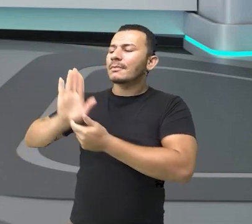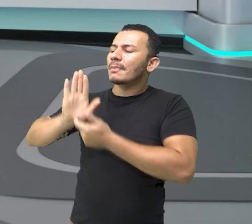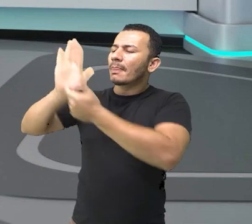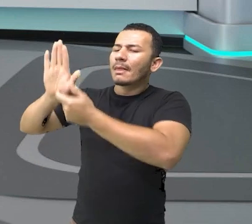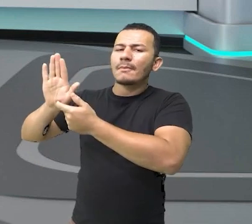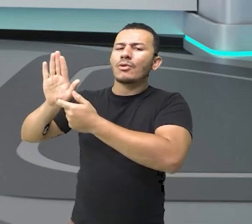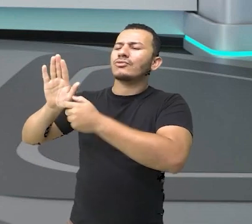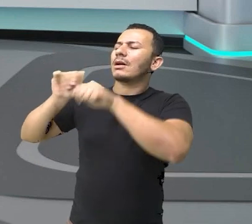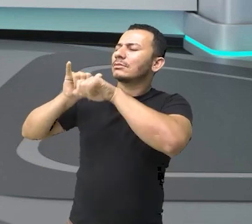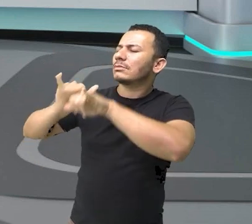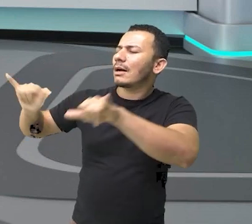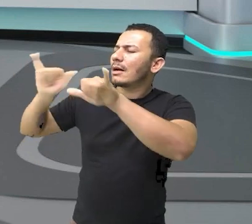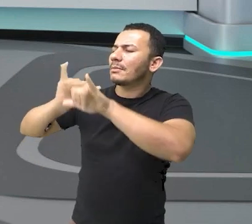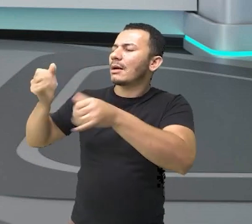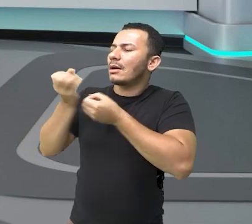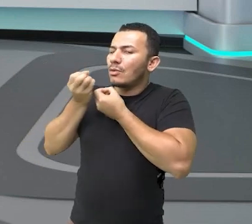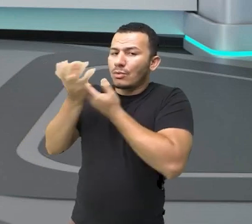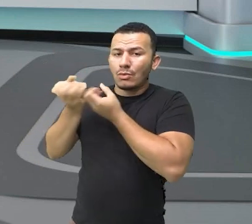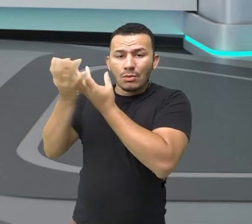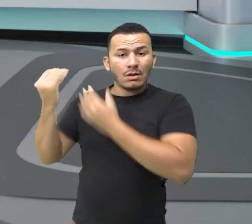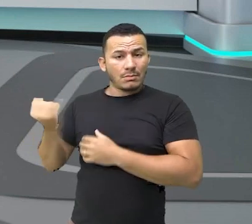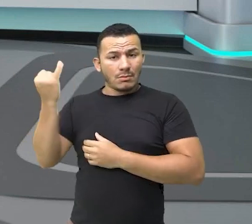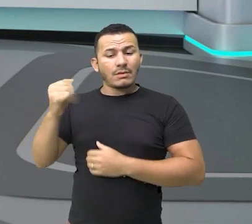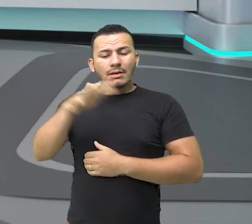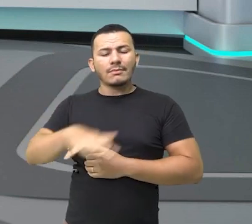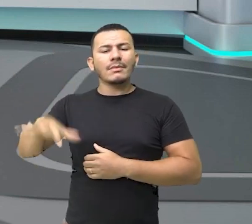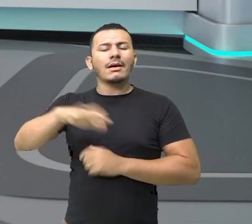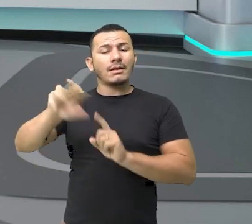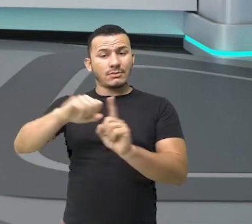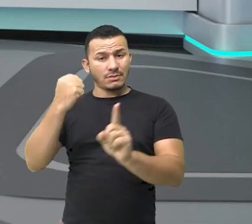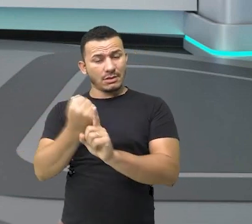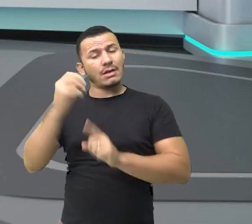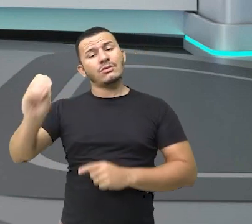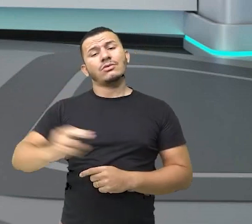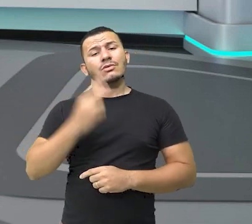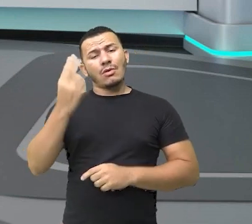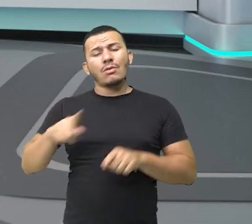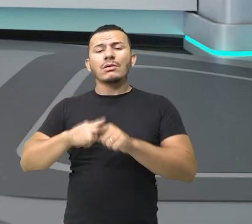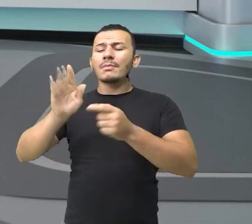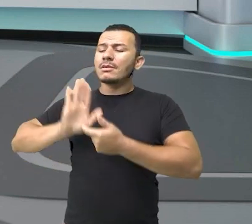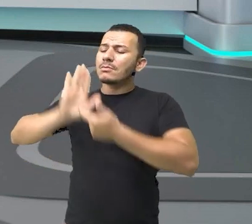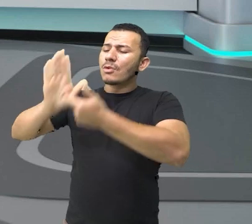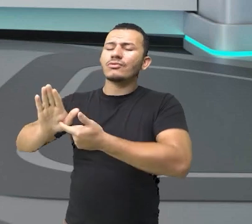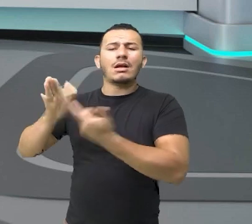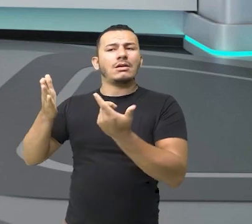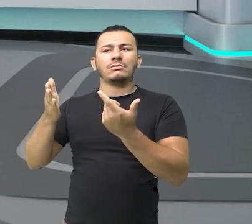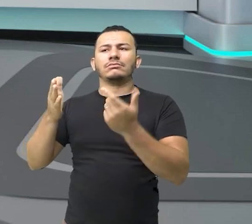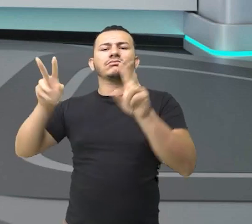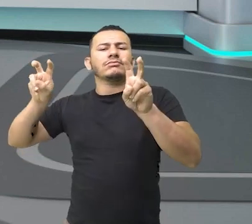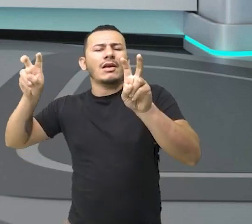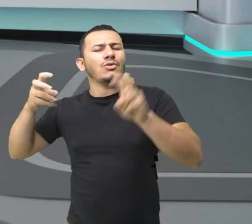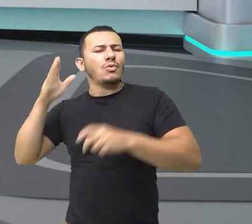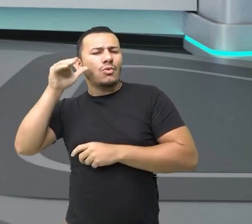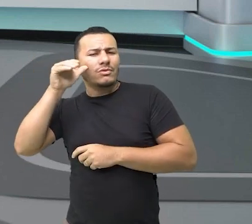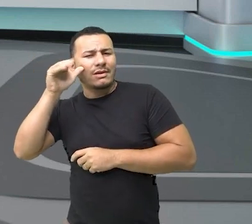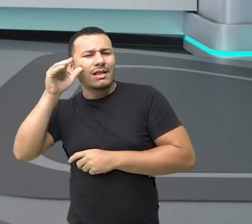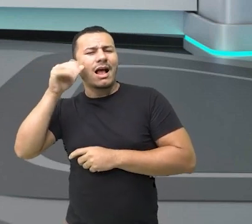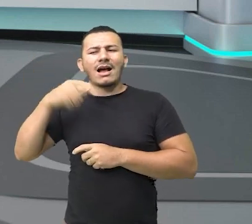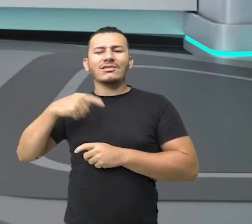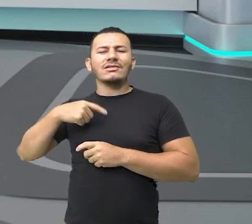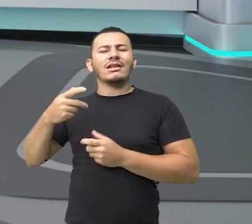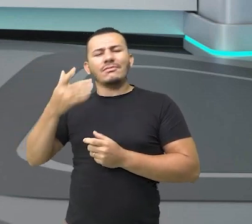muitas vezes, informações relevantes para a sociedade, ou até mesmo expor curiosidades que vão trazer um certo